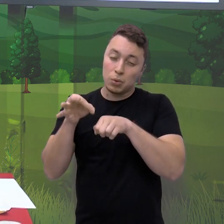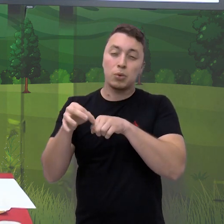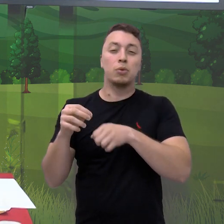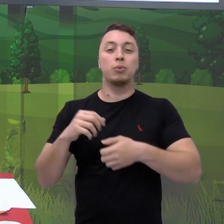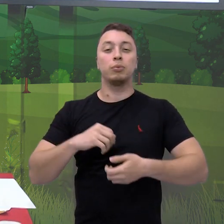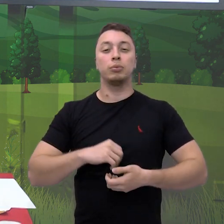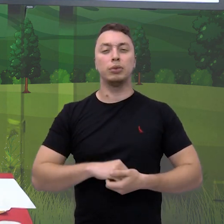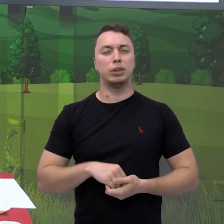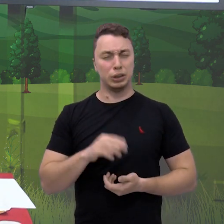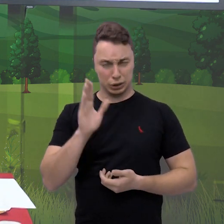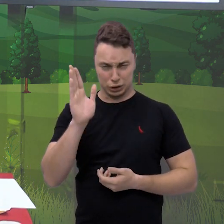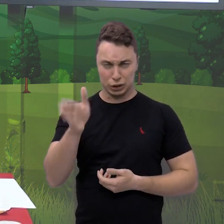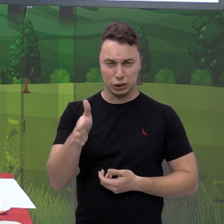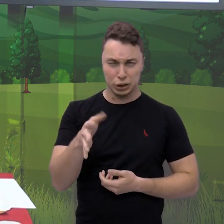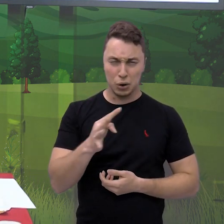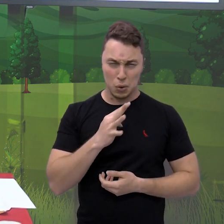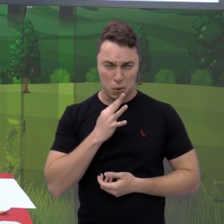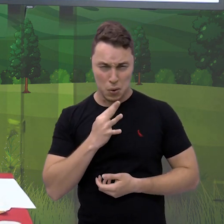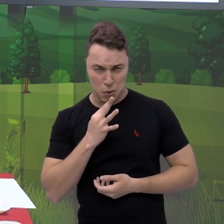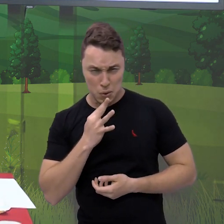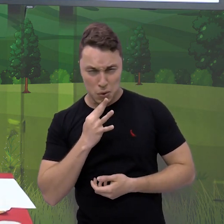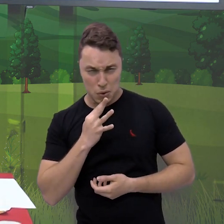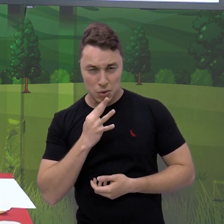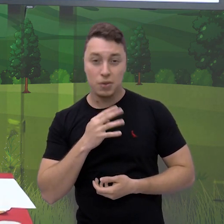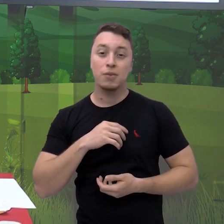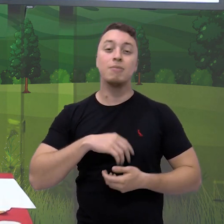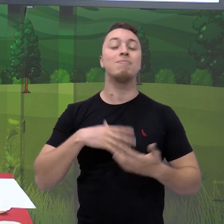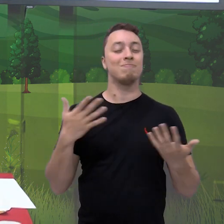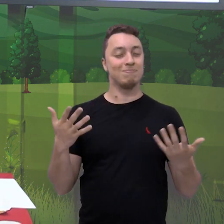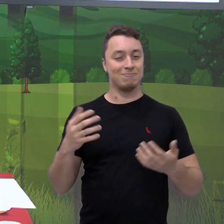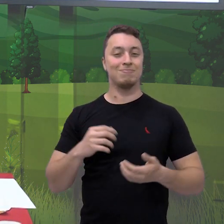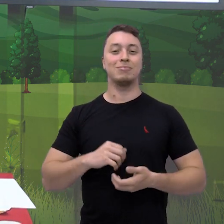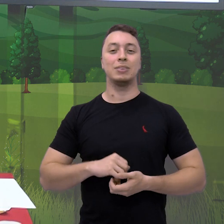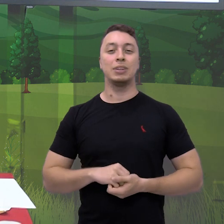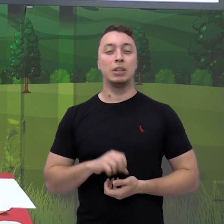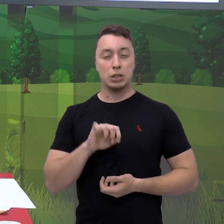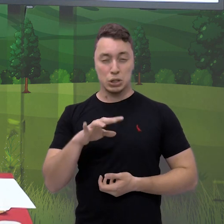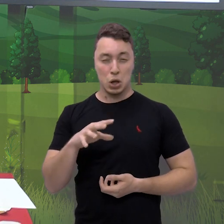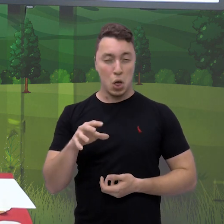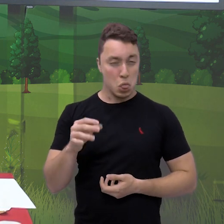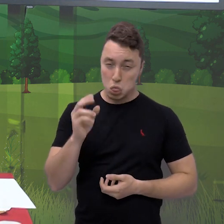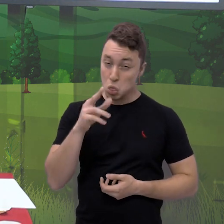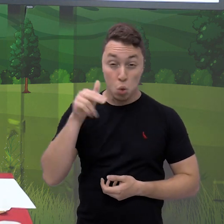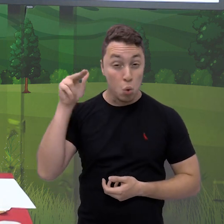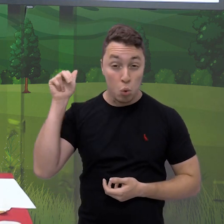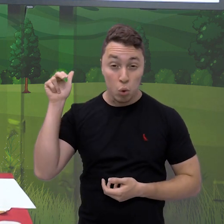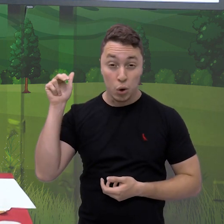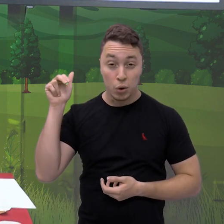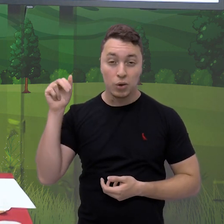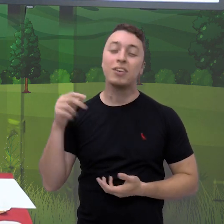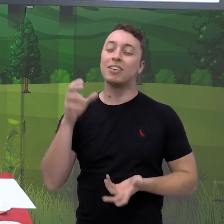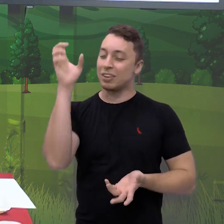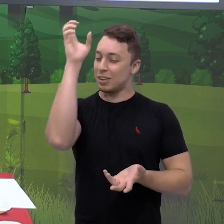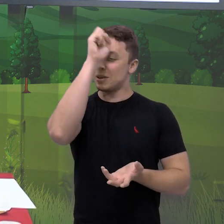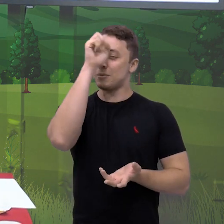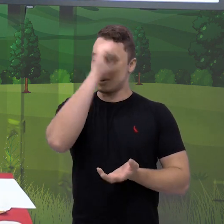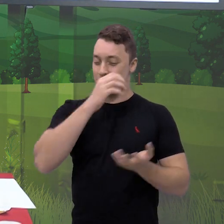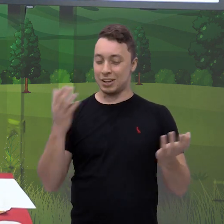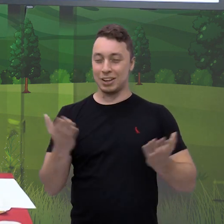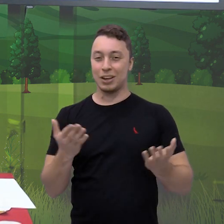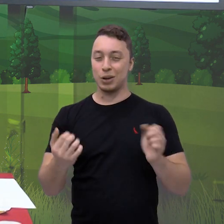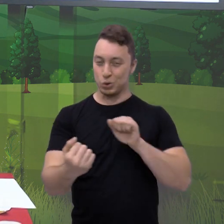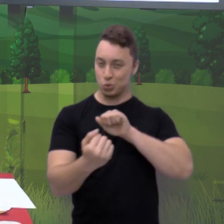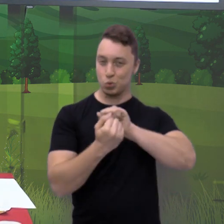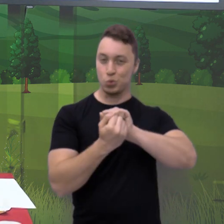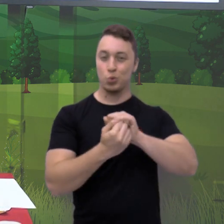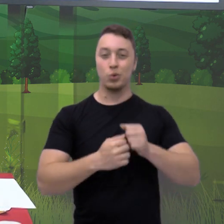essa história? Se você já ouviu, vai saber contar. Se você não ouviu ainda, vai aprender agora com Tia Cris,